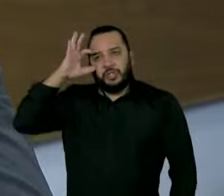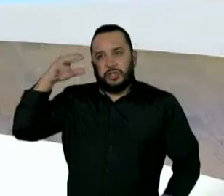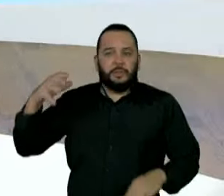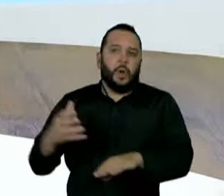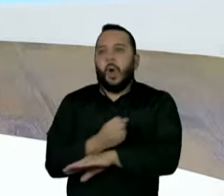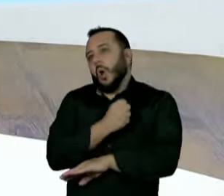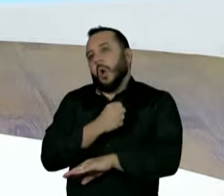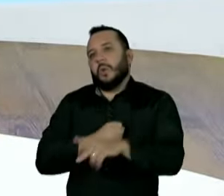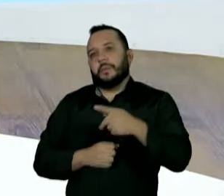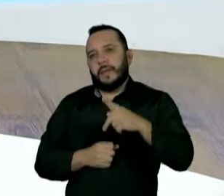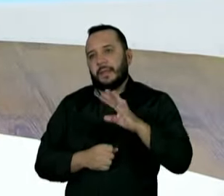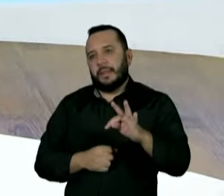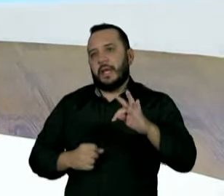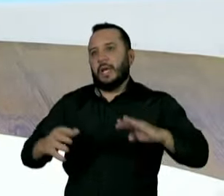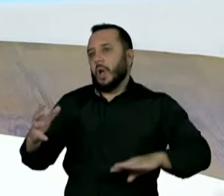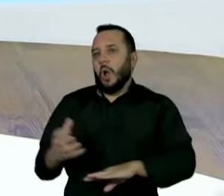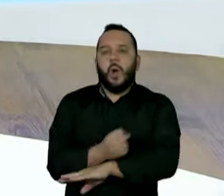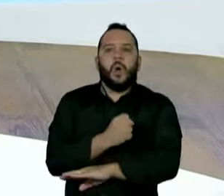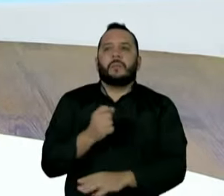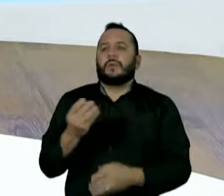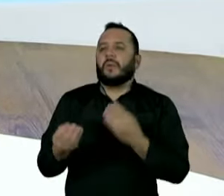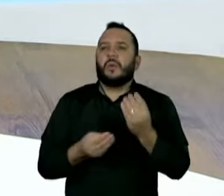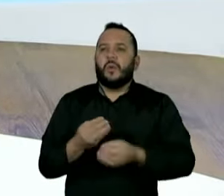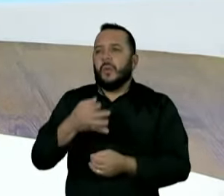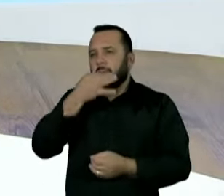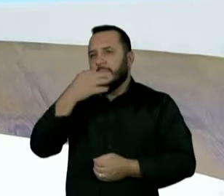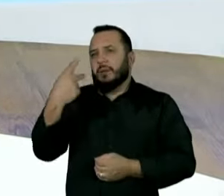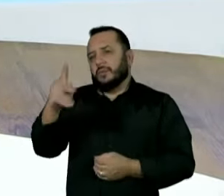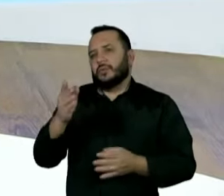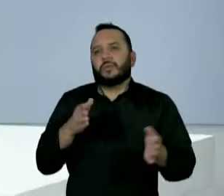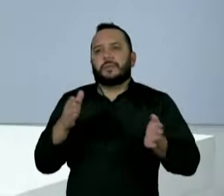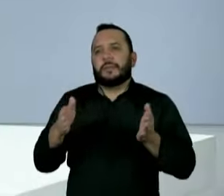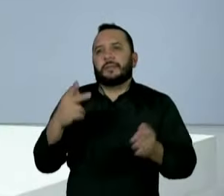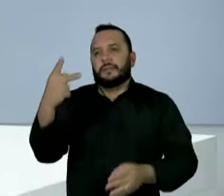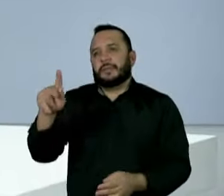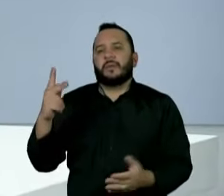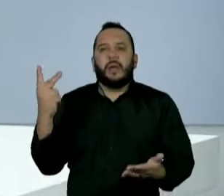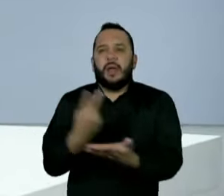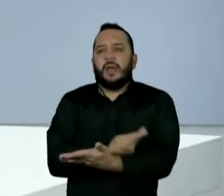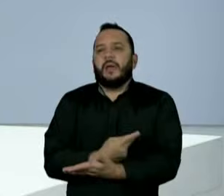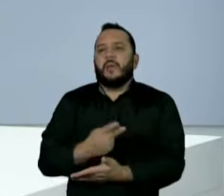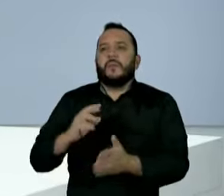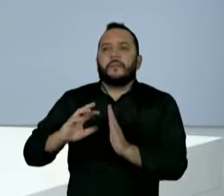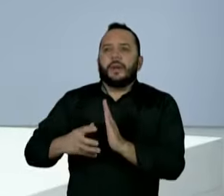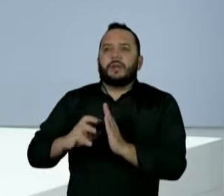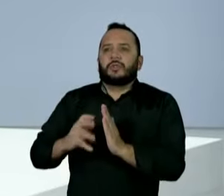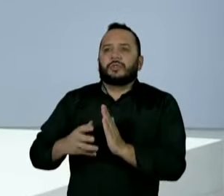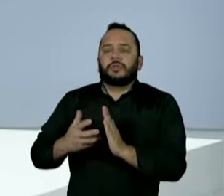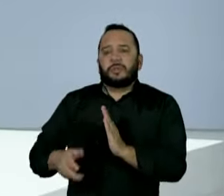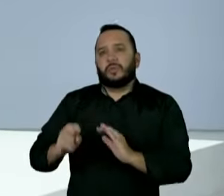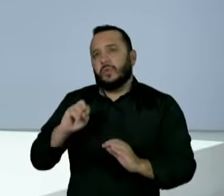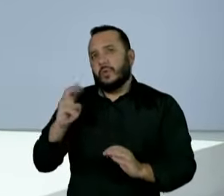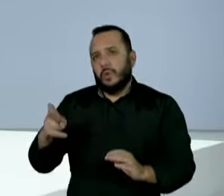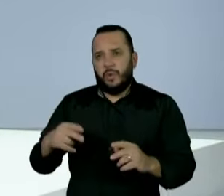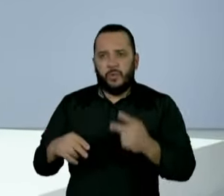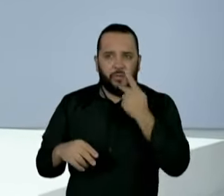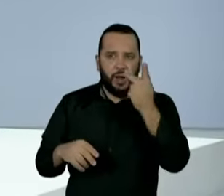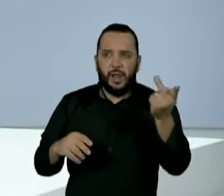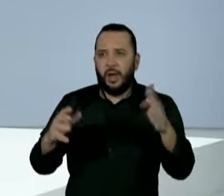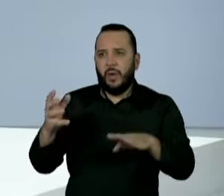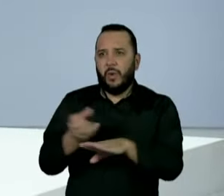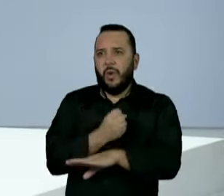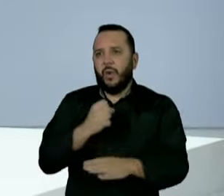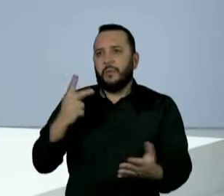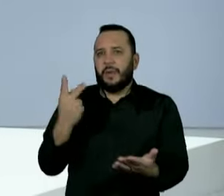o PT sofreu um golpe. Como é que o senhor vê esse período hoje? Houve um erro do seu partido ou esse discurso de falar em golpe é errado? Como é